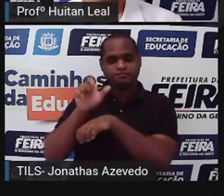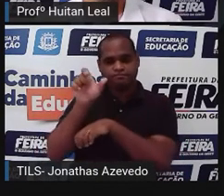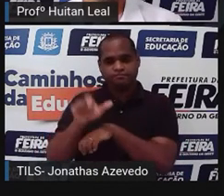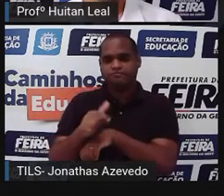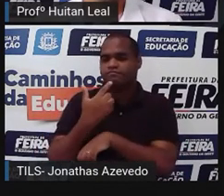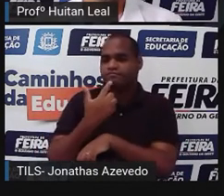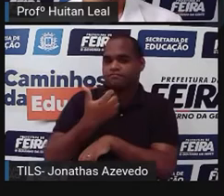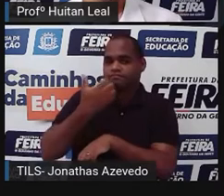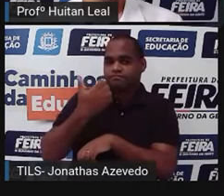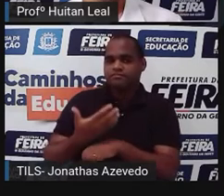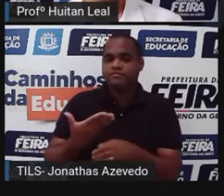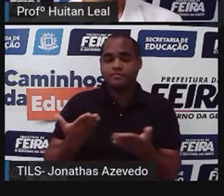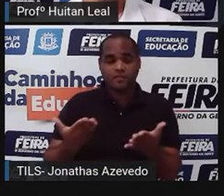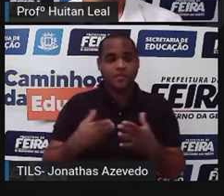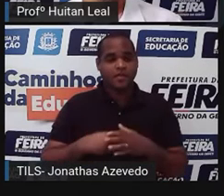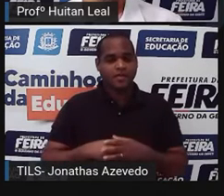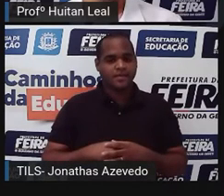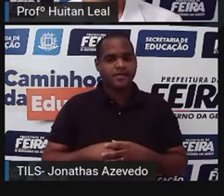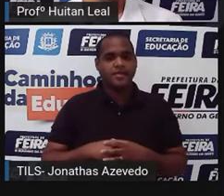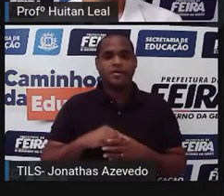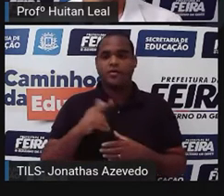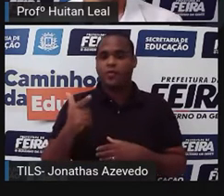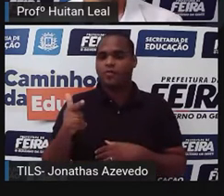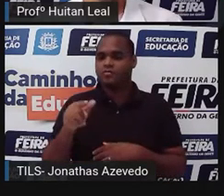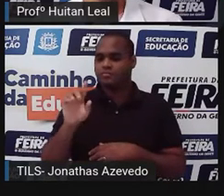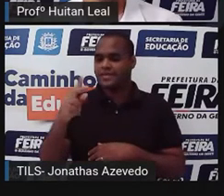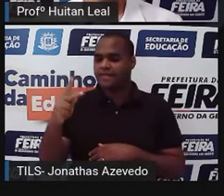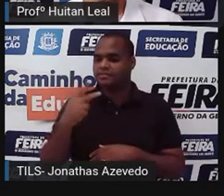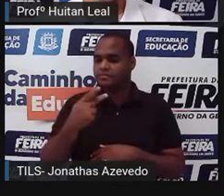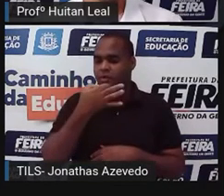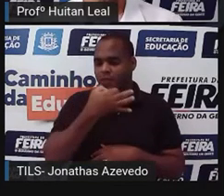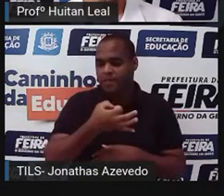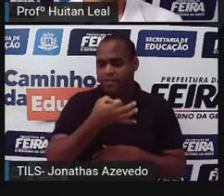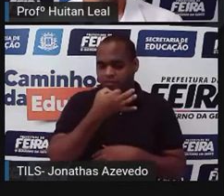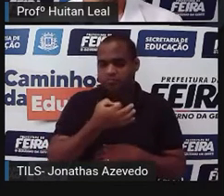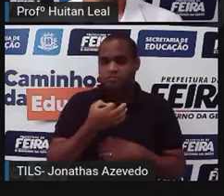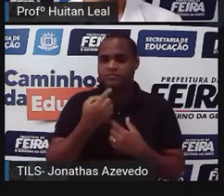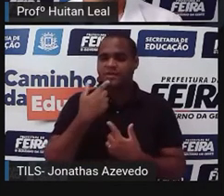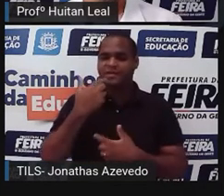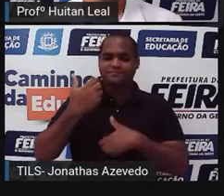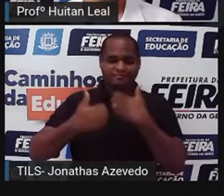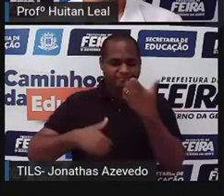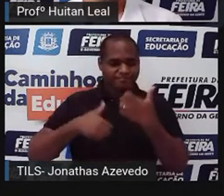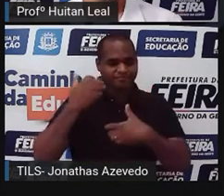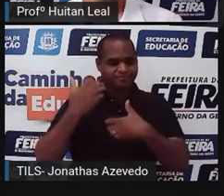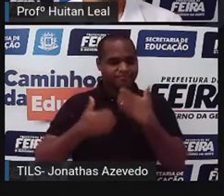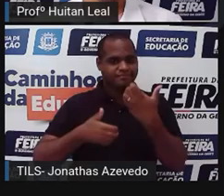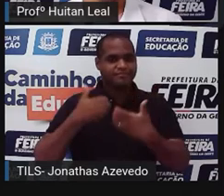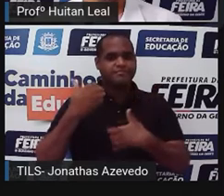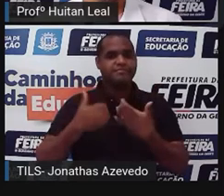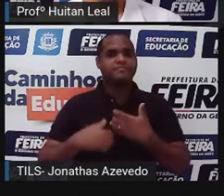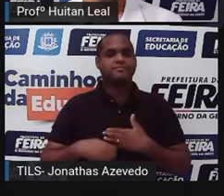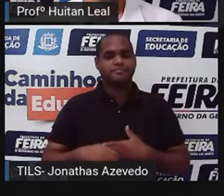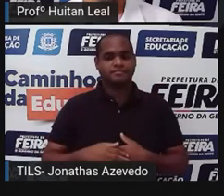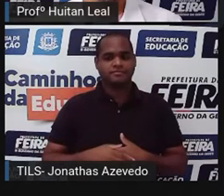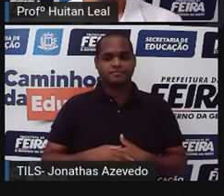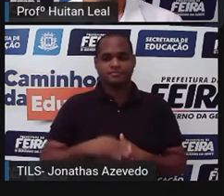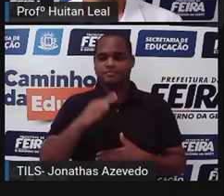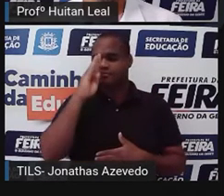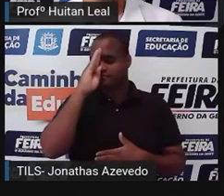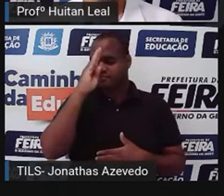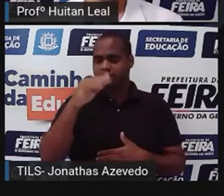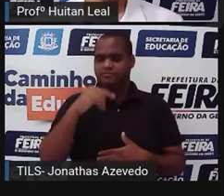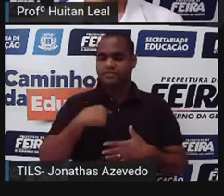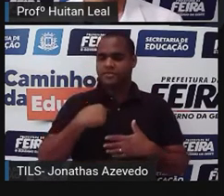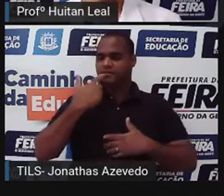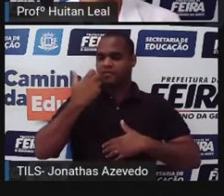quando opiniões estão envolvidas, ou seja, a fala, citações diretas, das falas,